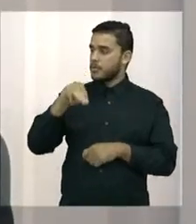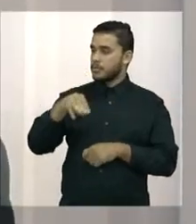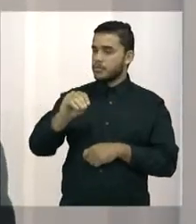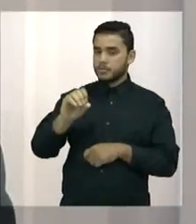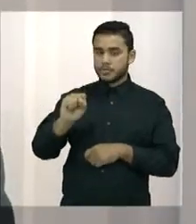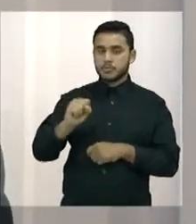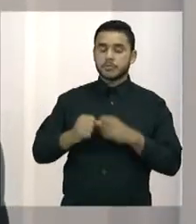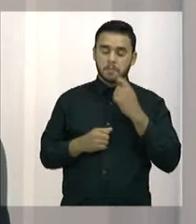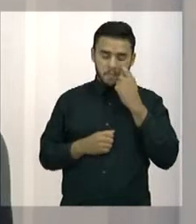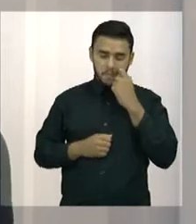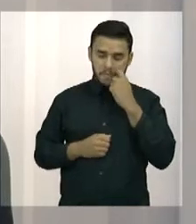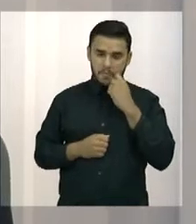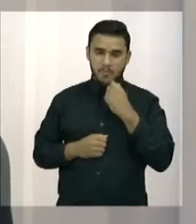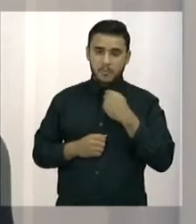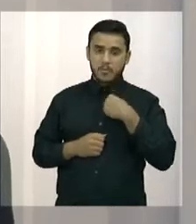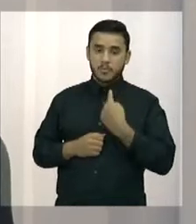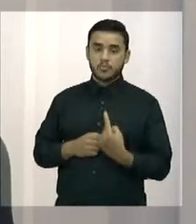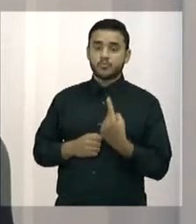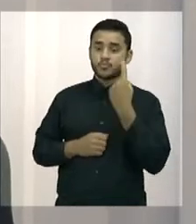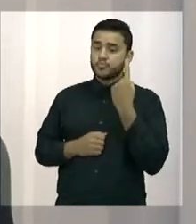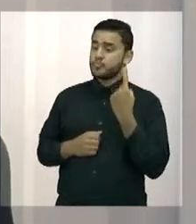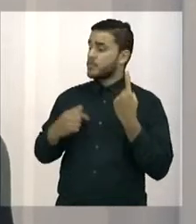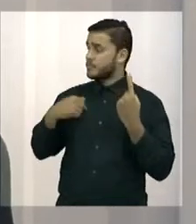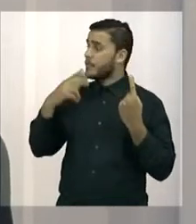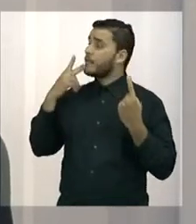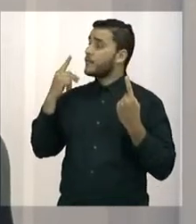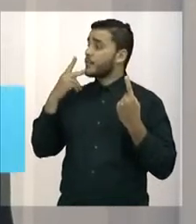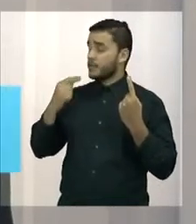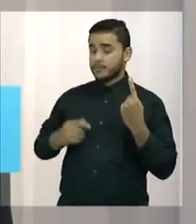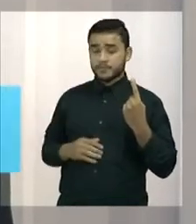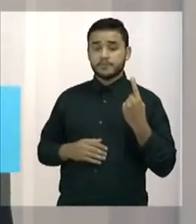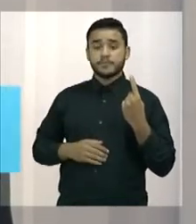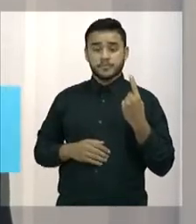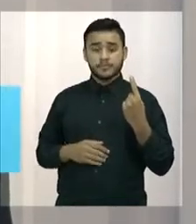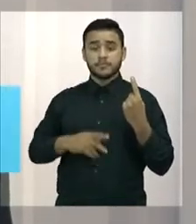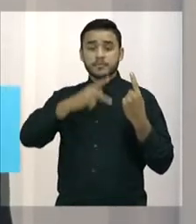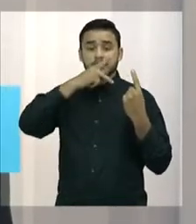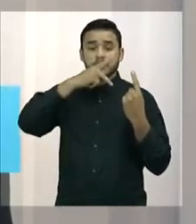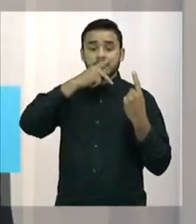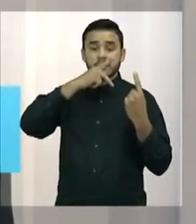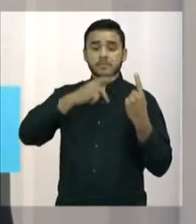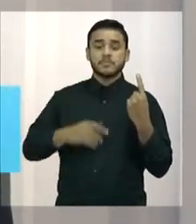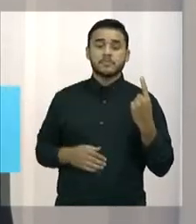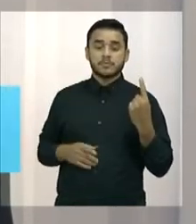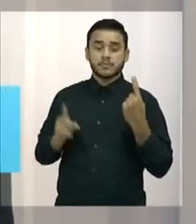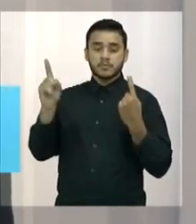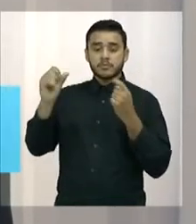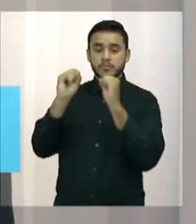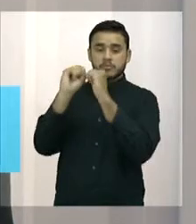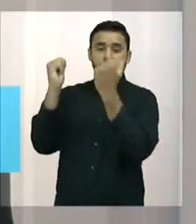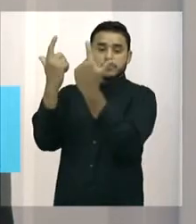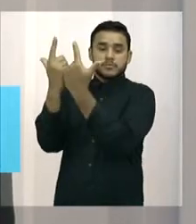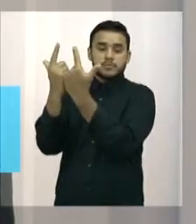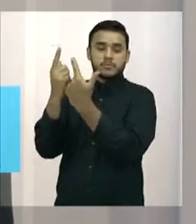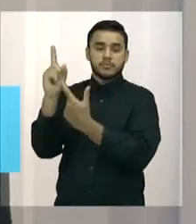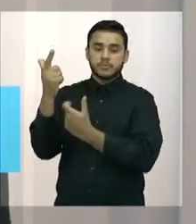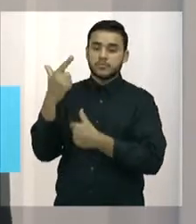Mas, simplesmente, só existe eu aqui em Fortaleza. O partido está na mão do Senablé. não tem ninguém? Nada.